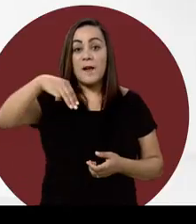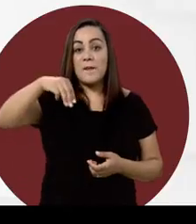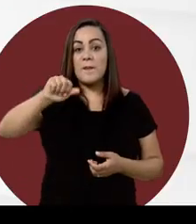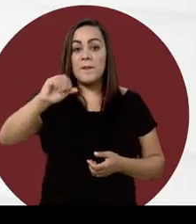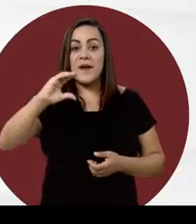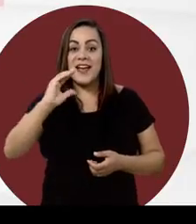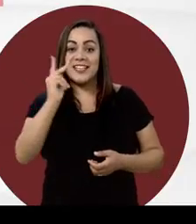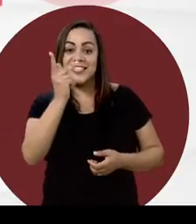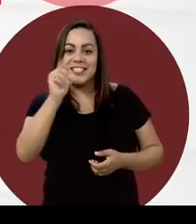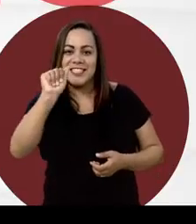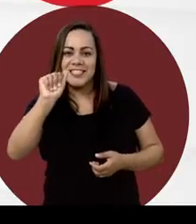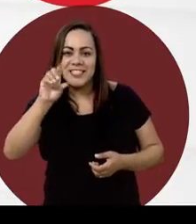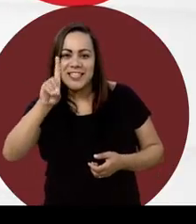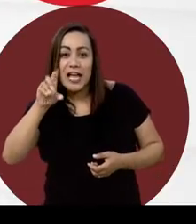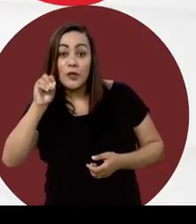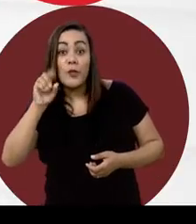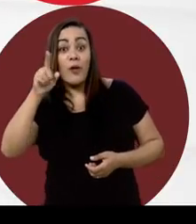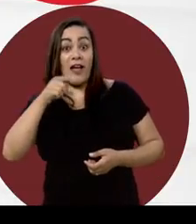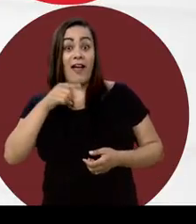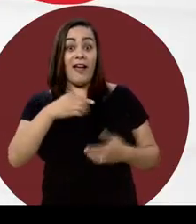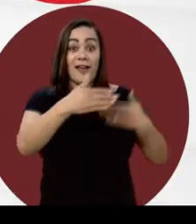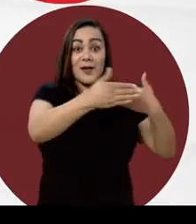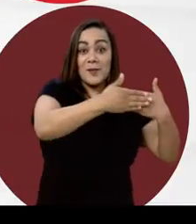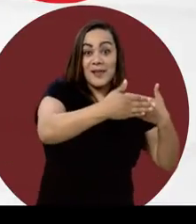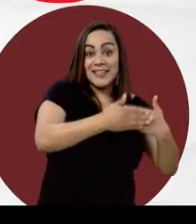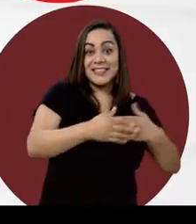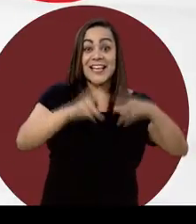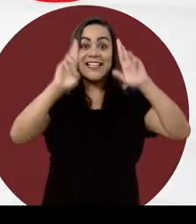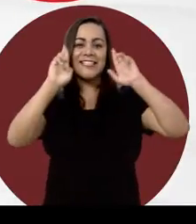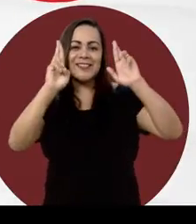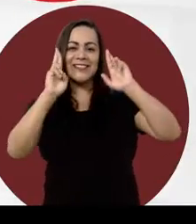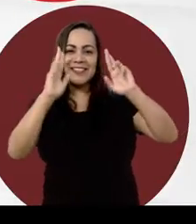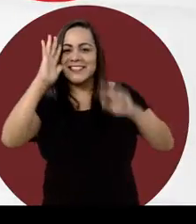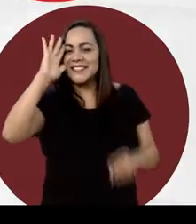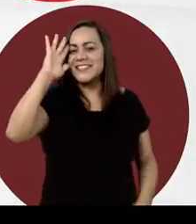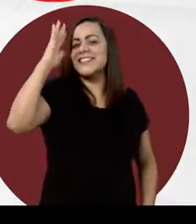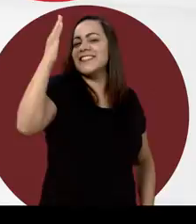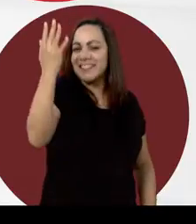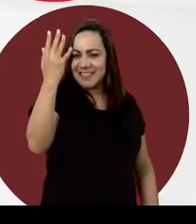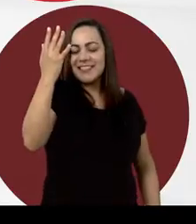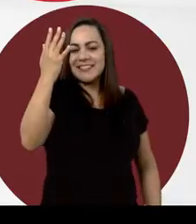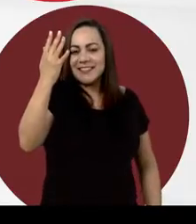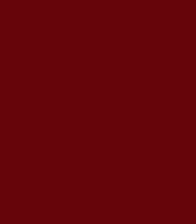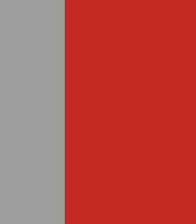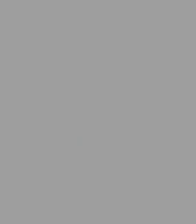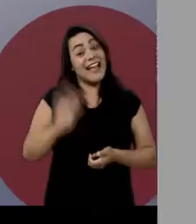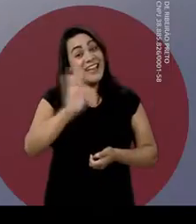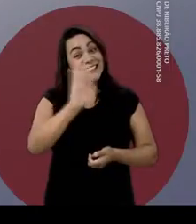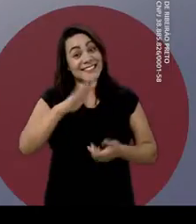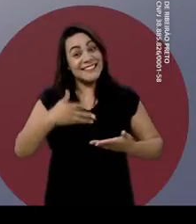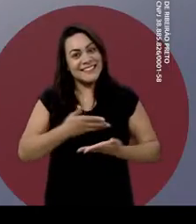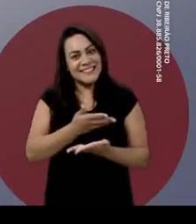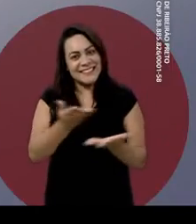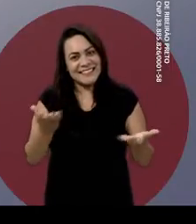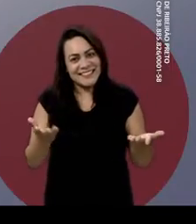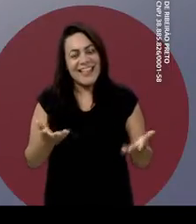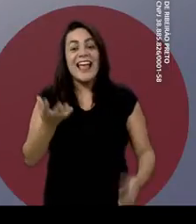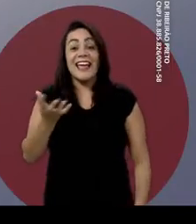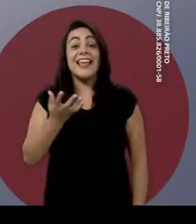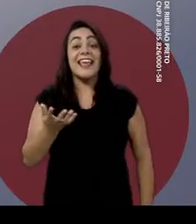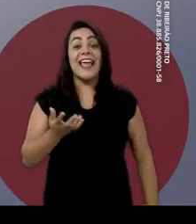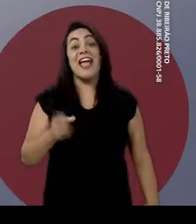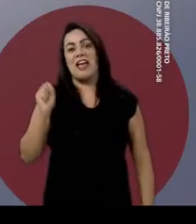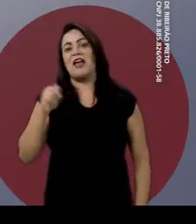Machado é pra Ribeirão, a esperança, a solução. Olá minha gente,